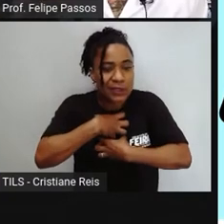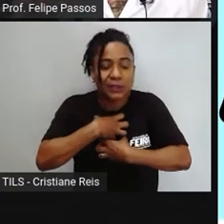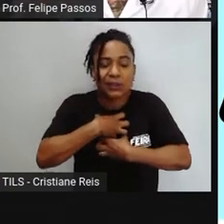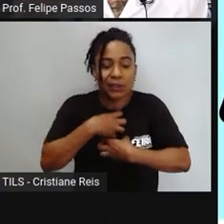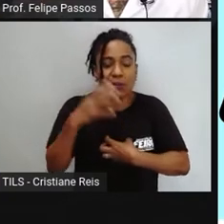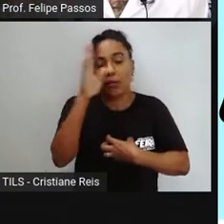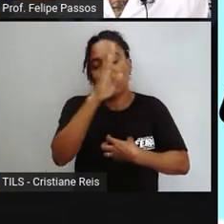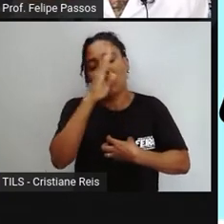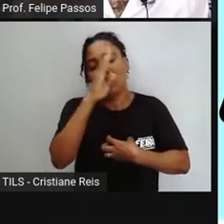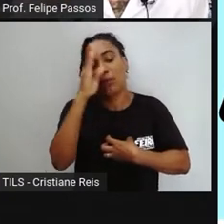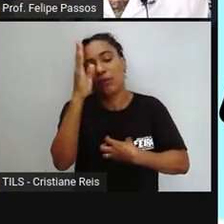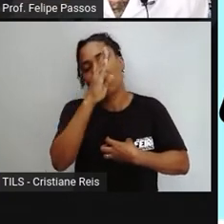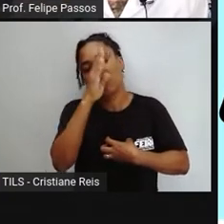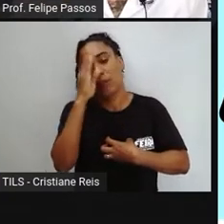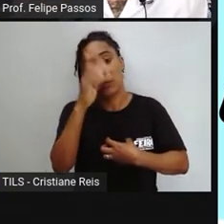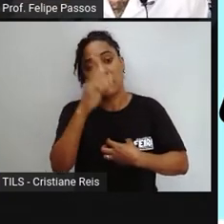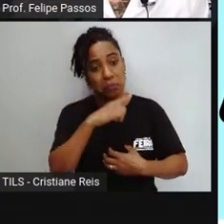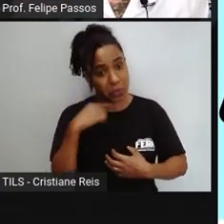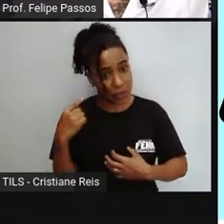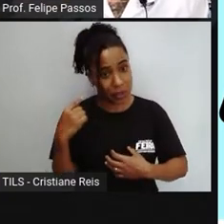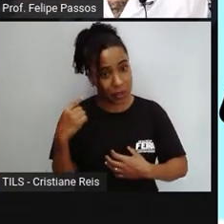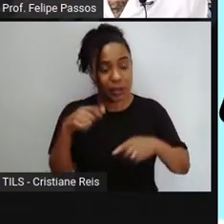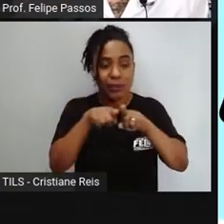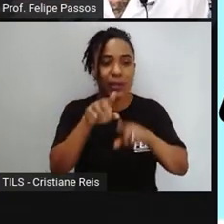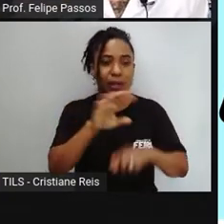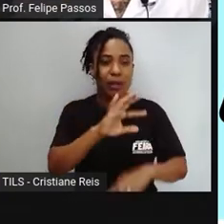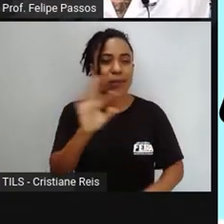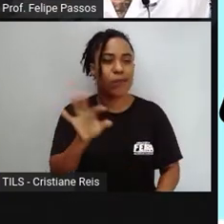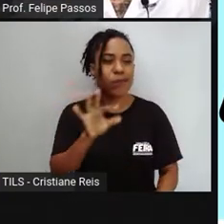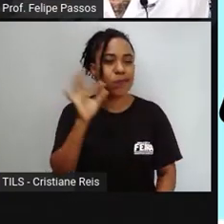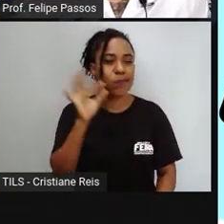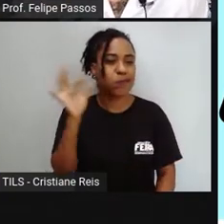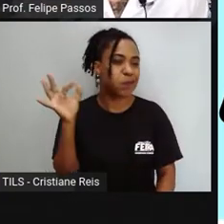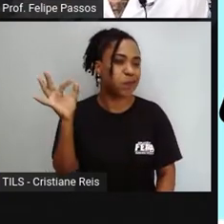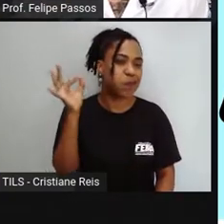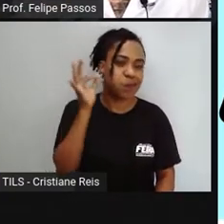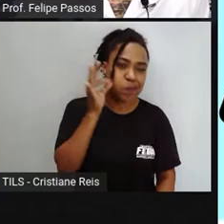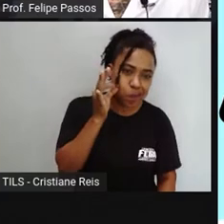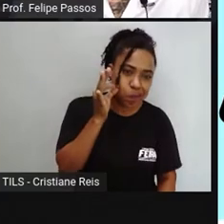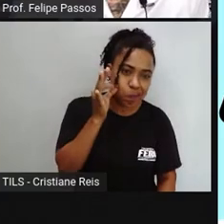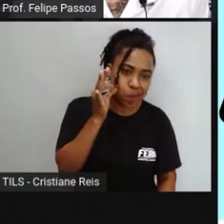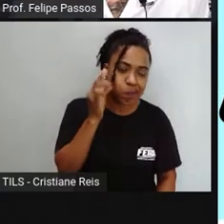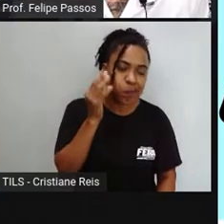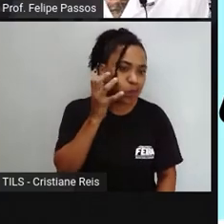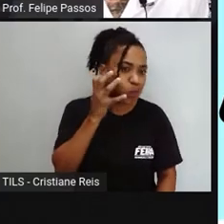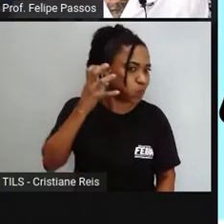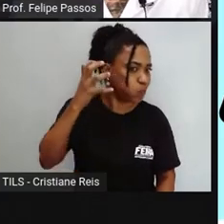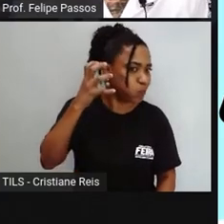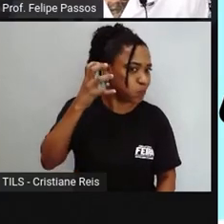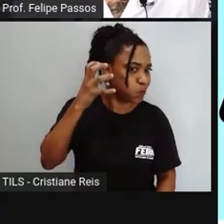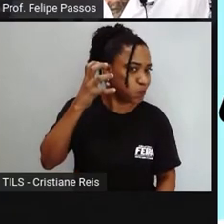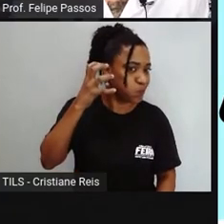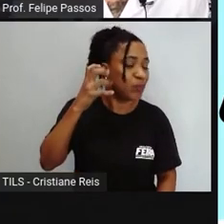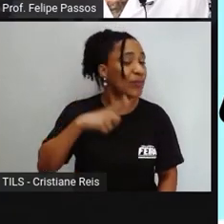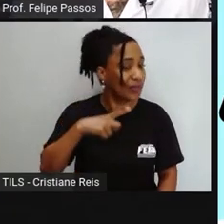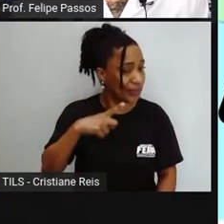peçonha da abelha, ela vai causar uma irritação, uma inflamação local, né? Então, vamos